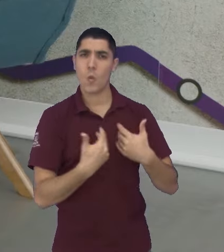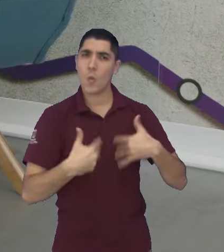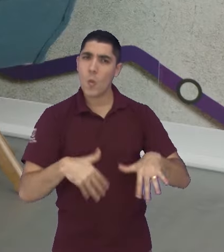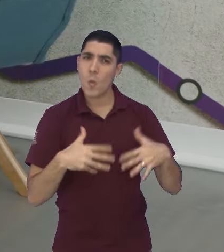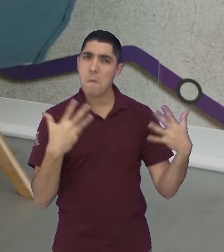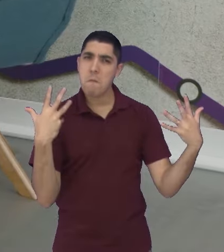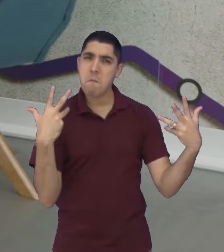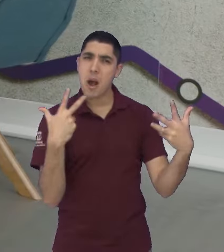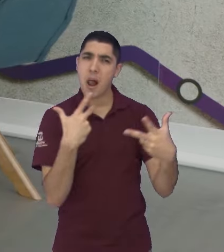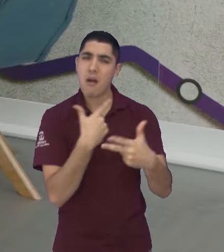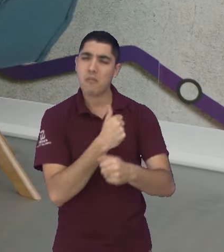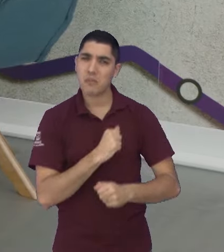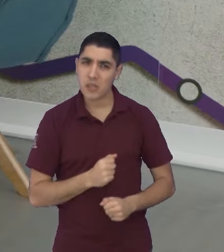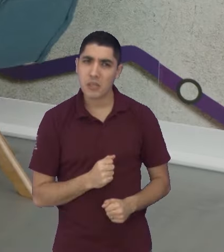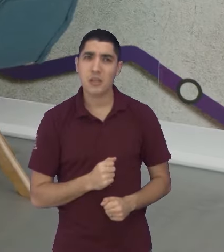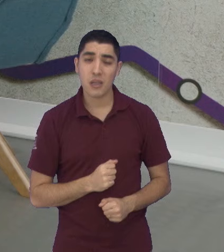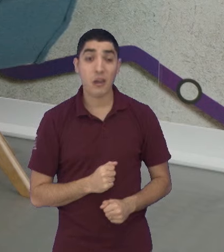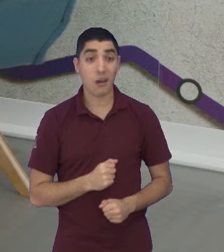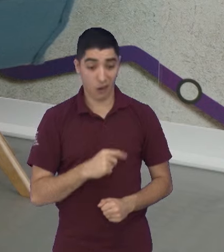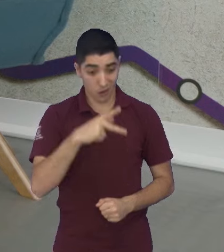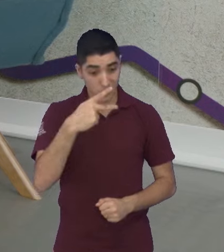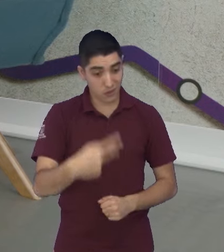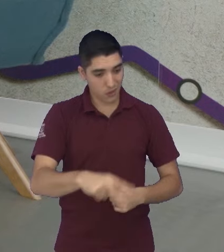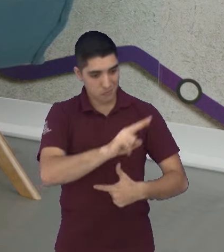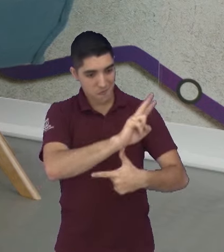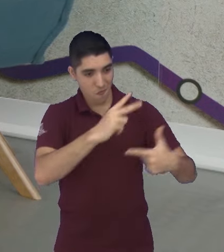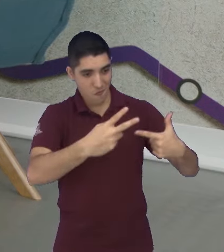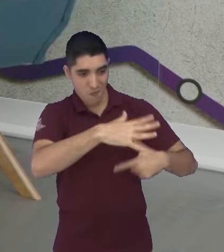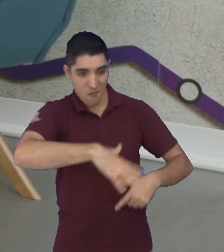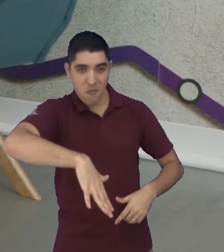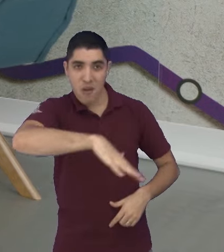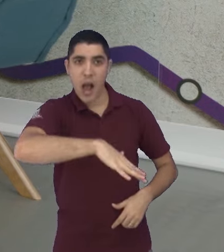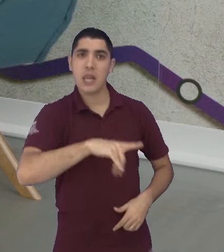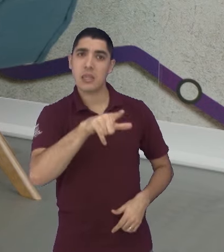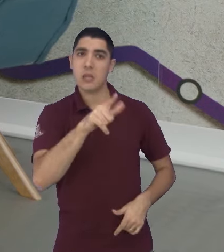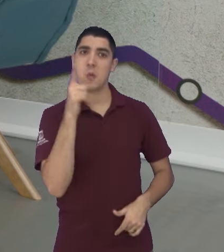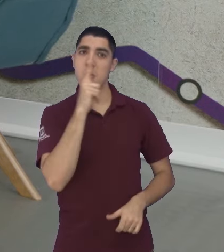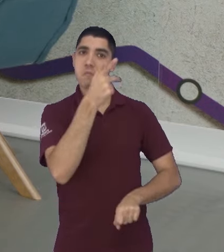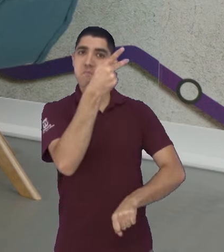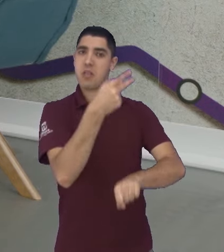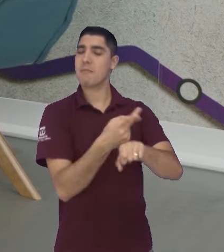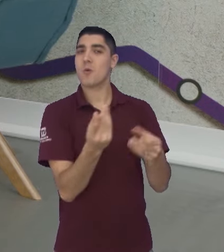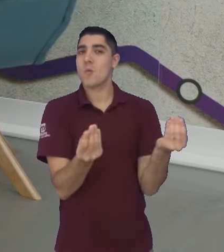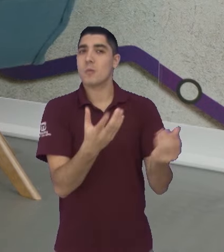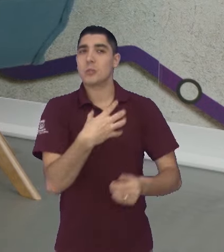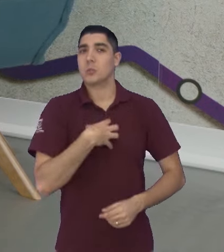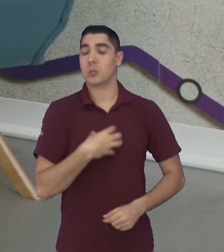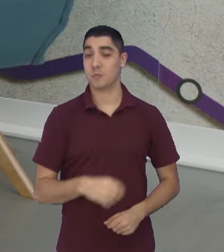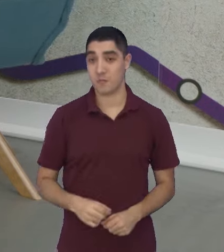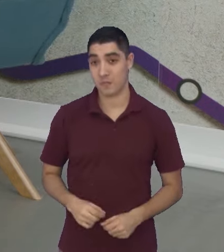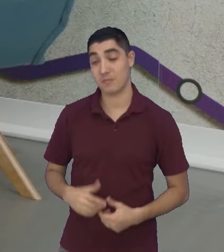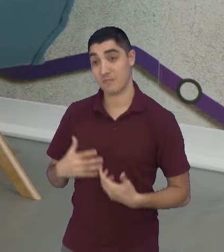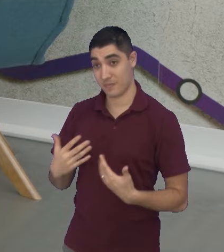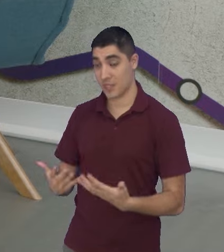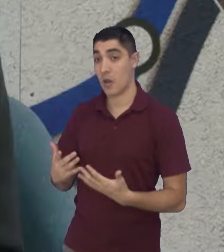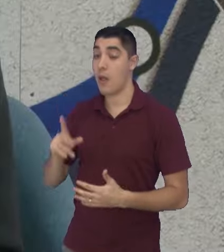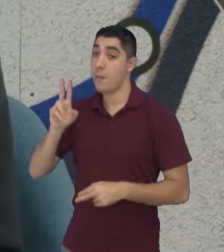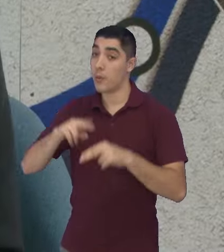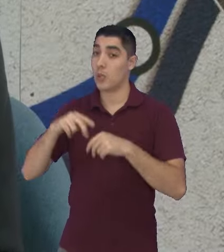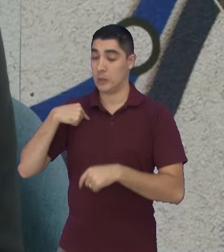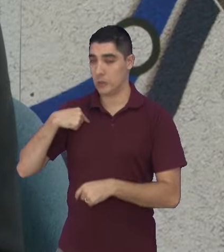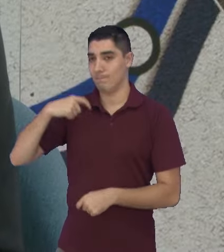maravilha saber alguém da nossa região, né? Que tem esse prêmio. Como foi? Eu acho que é a coração de muito trabalho.